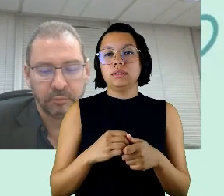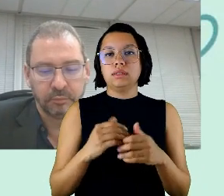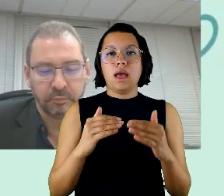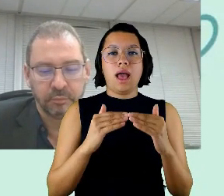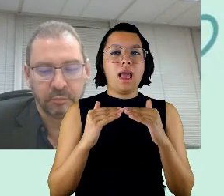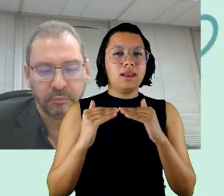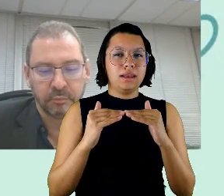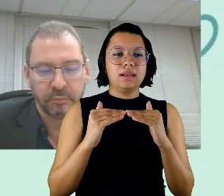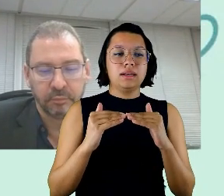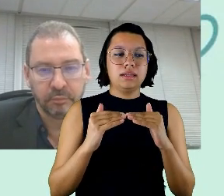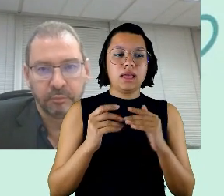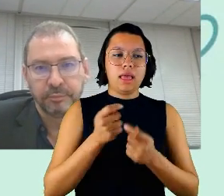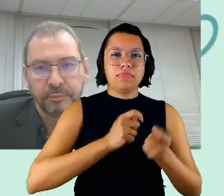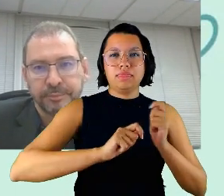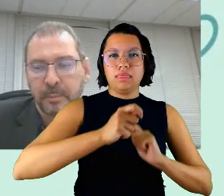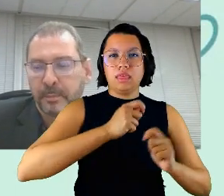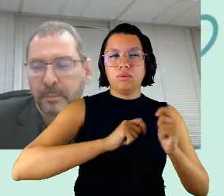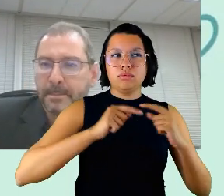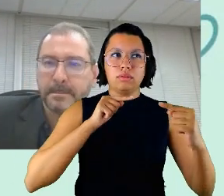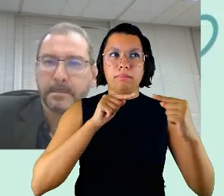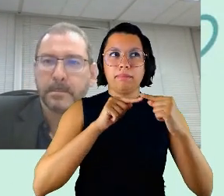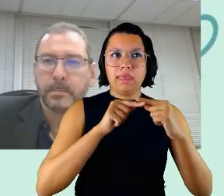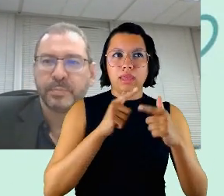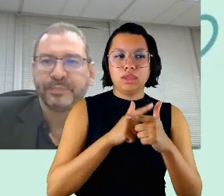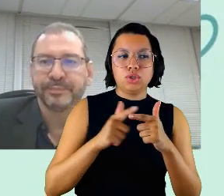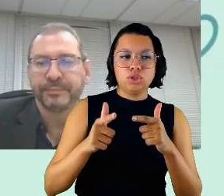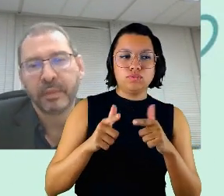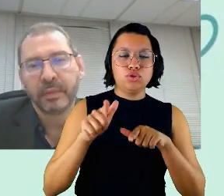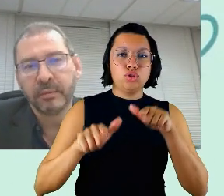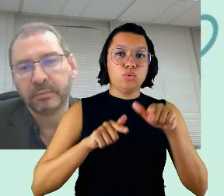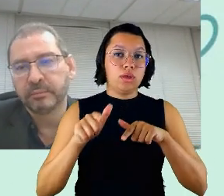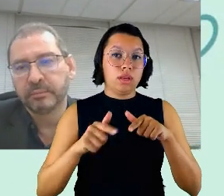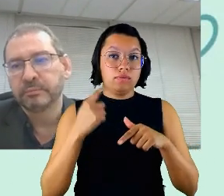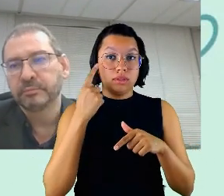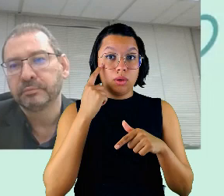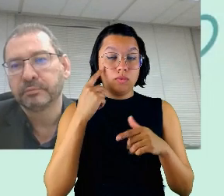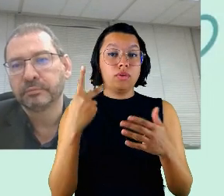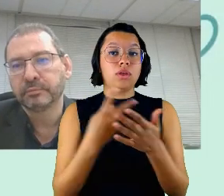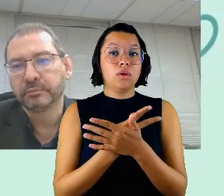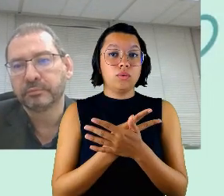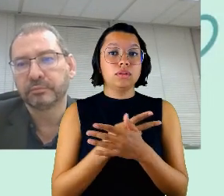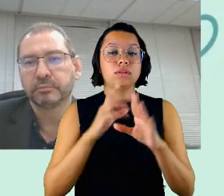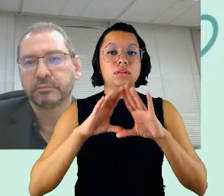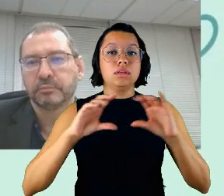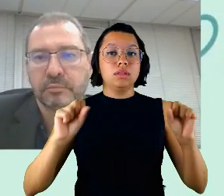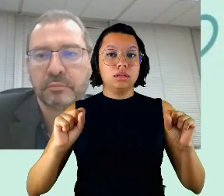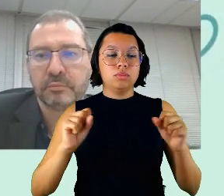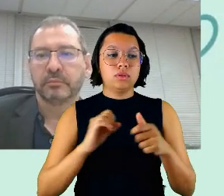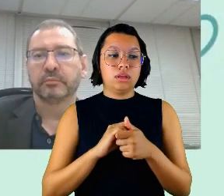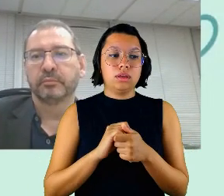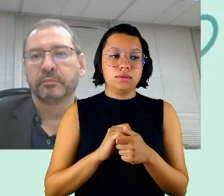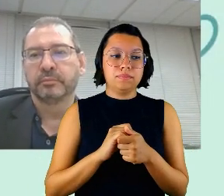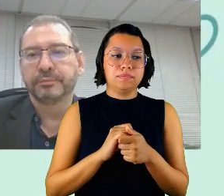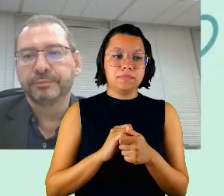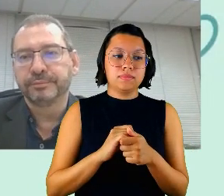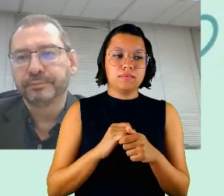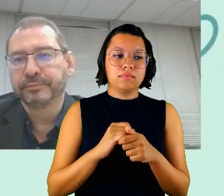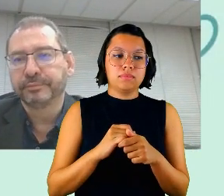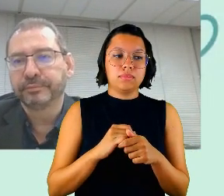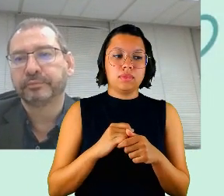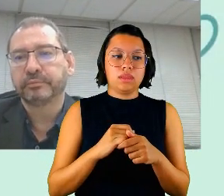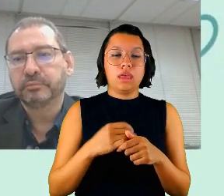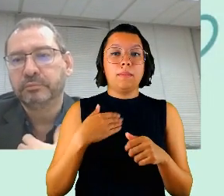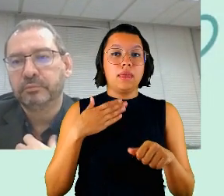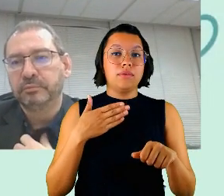negociar metas redistribuir tarefas que eu vi acontecendo em tribunais é pelas minhas visitas ainda